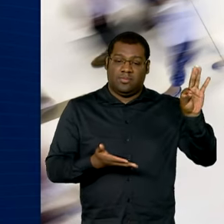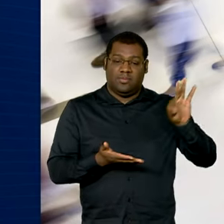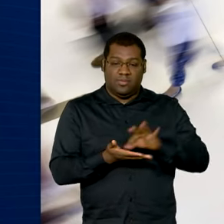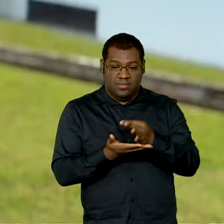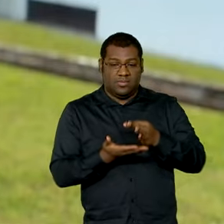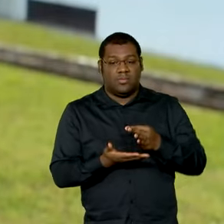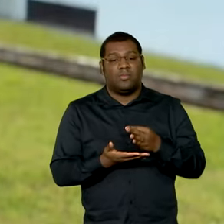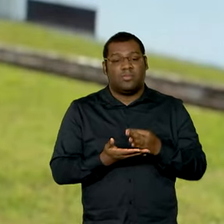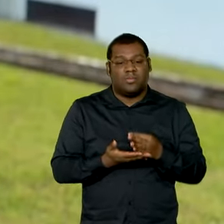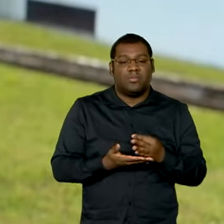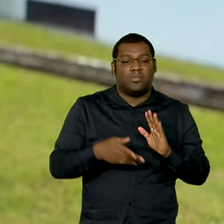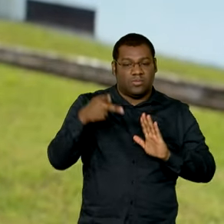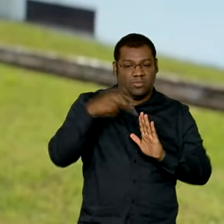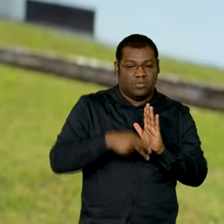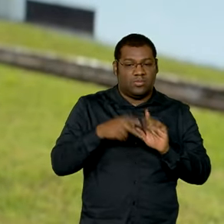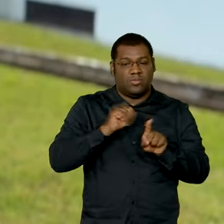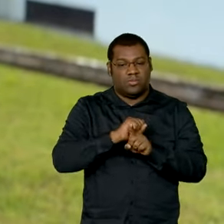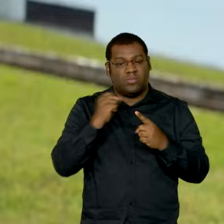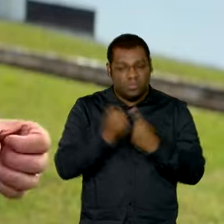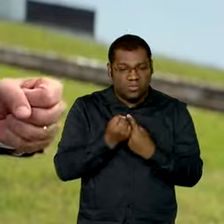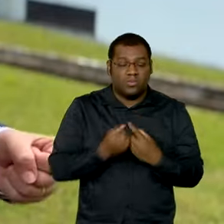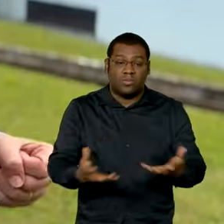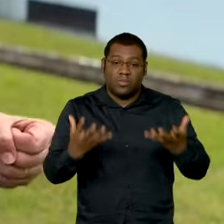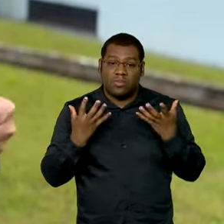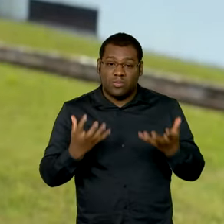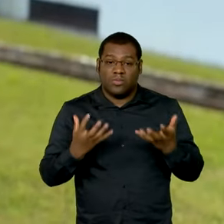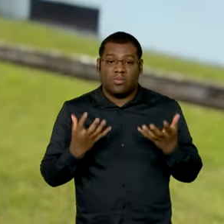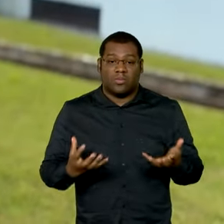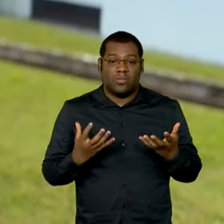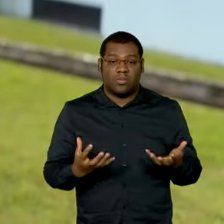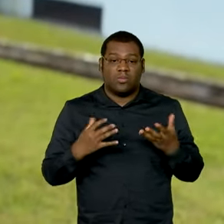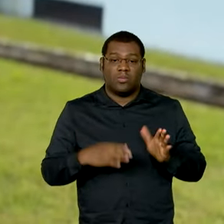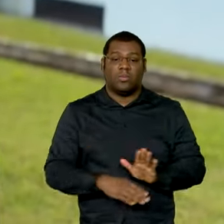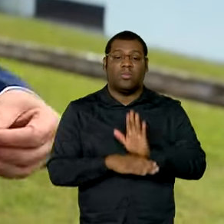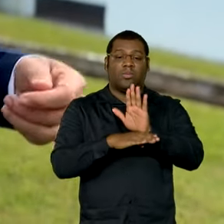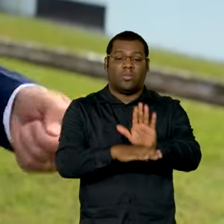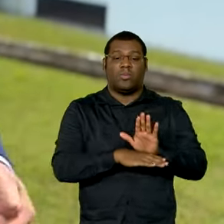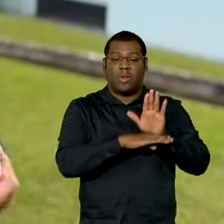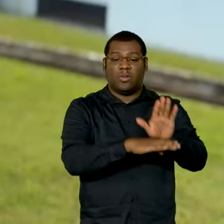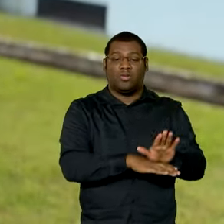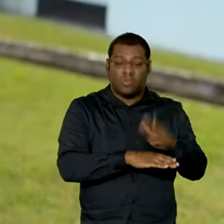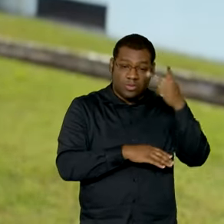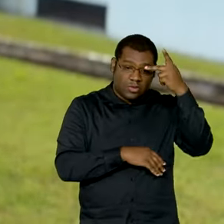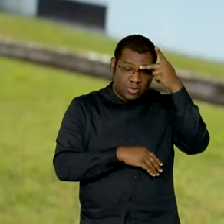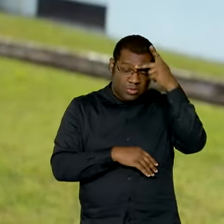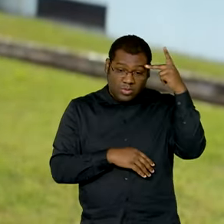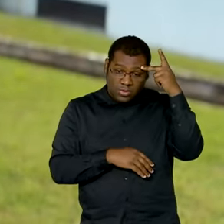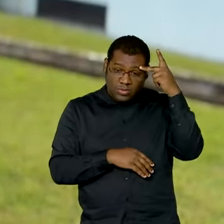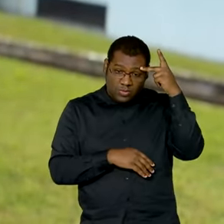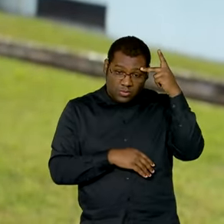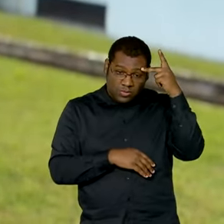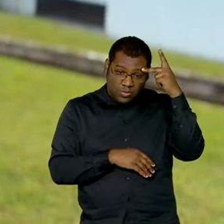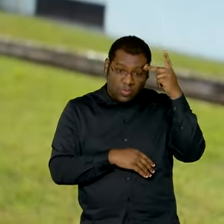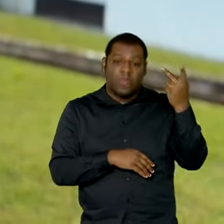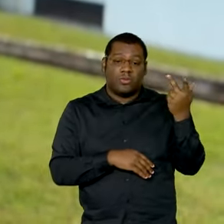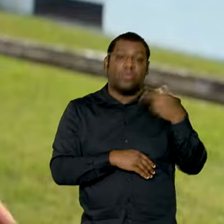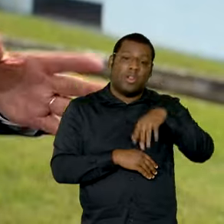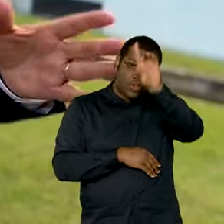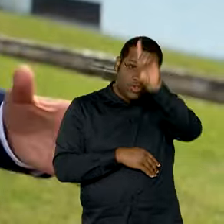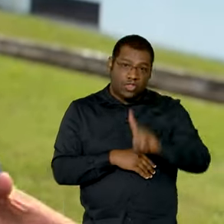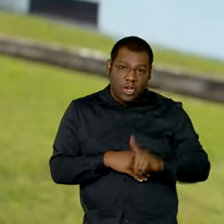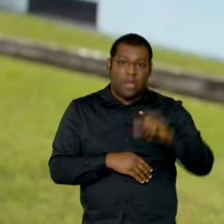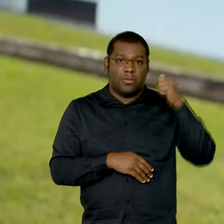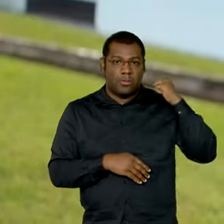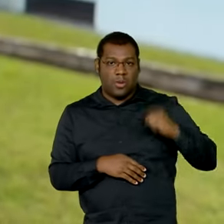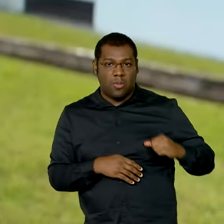nos programas. Queremos alcançar as pessoas que ainda preenchem o requisito da lei, têm direito ao Bolsa